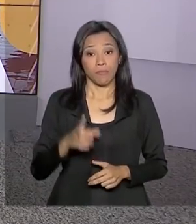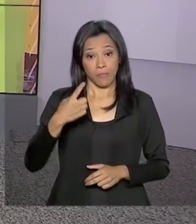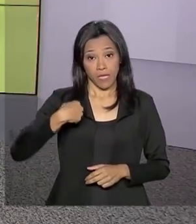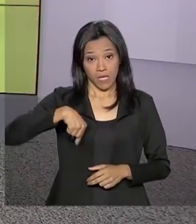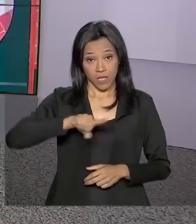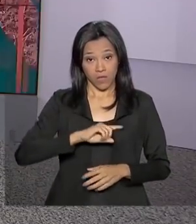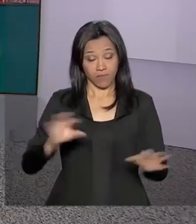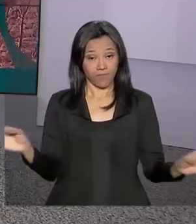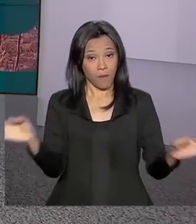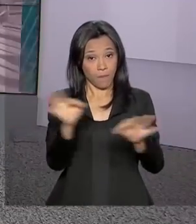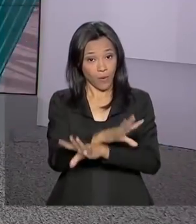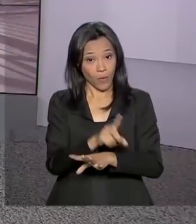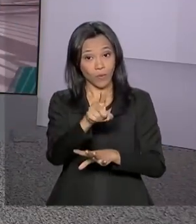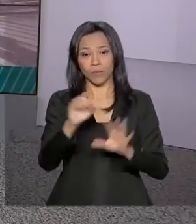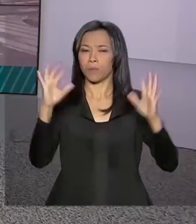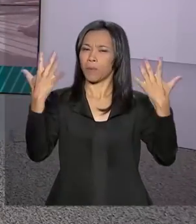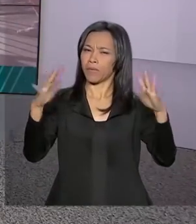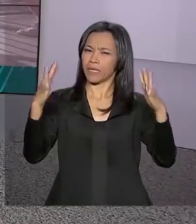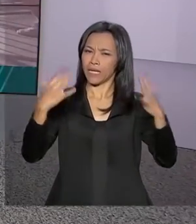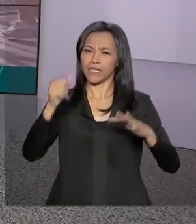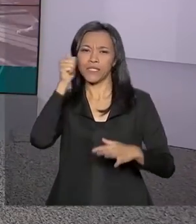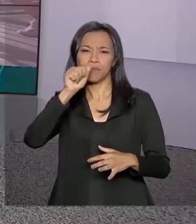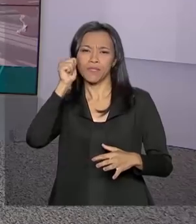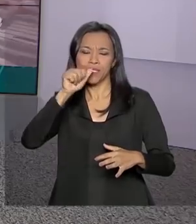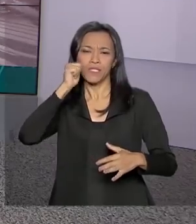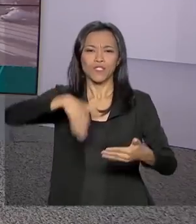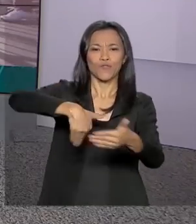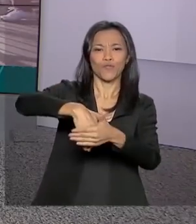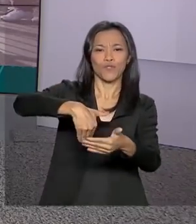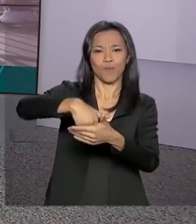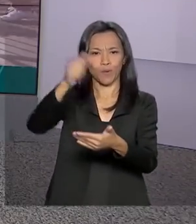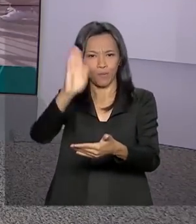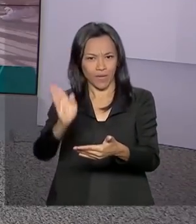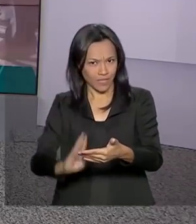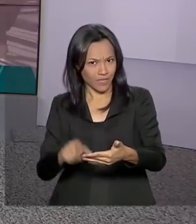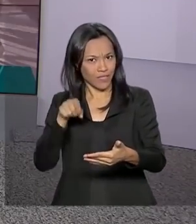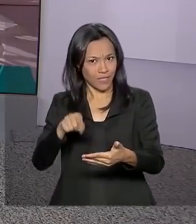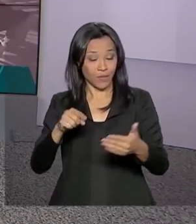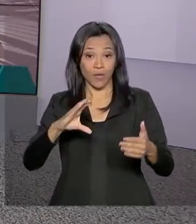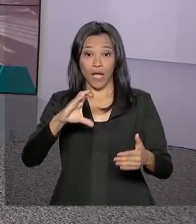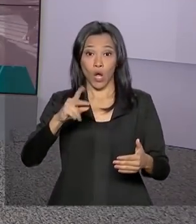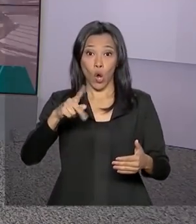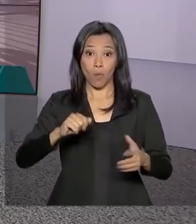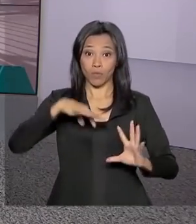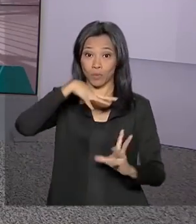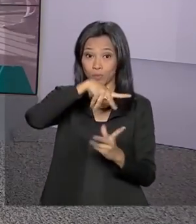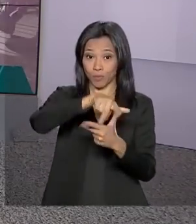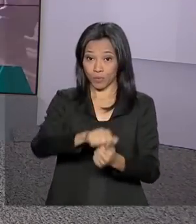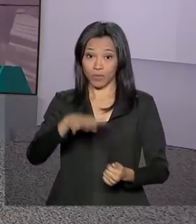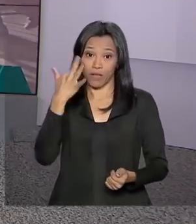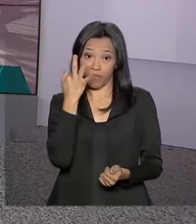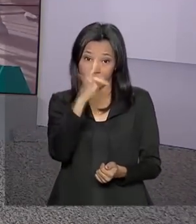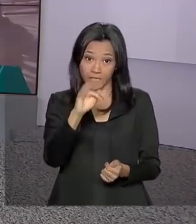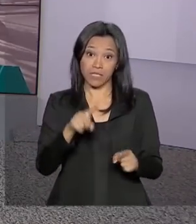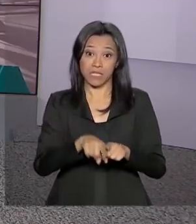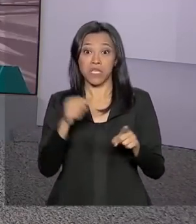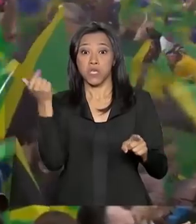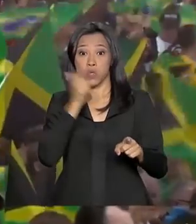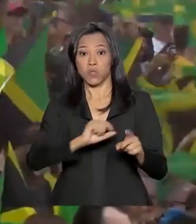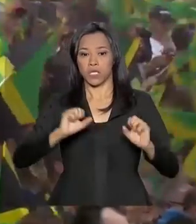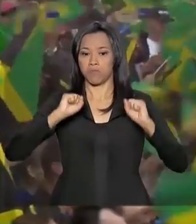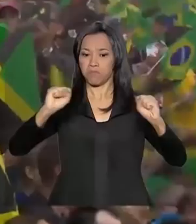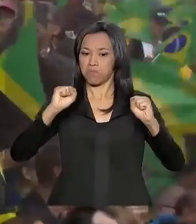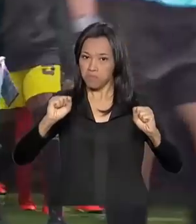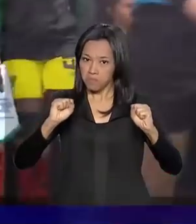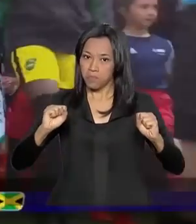a gente encerra esta edição fazendo uma homenagem às meninas do futebol do Brasil, que estrearam na Copa do Mundo da França com vitórias sobre a Jamaica com três gols de